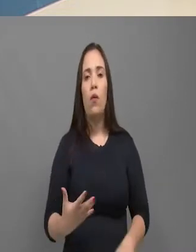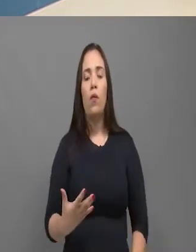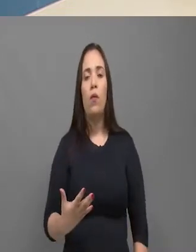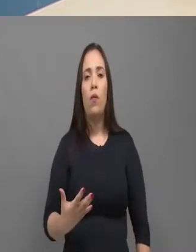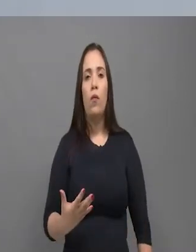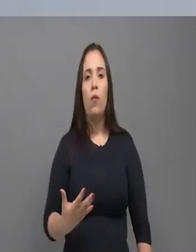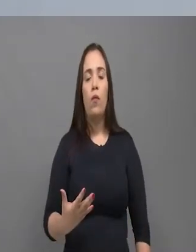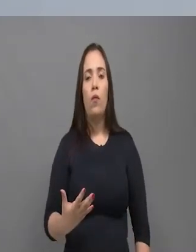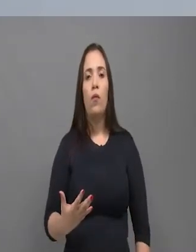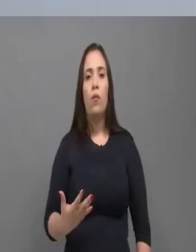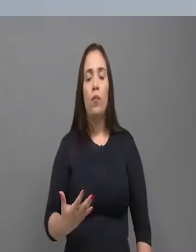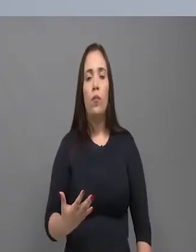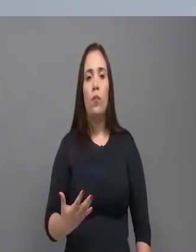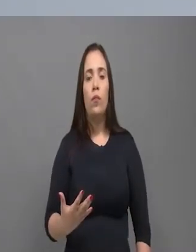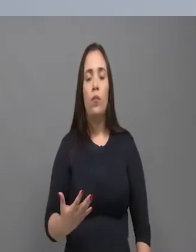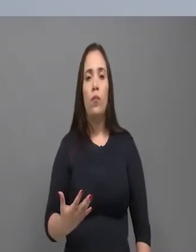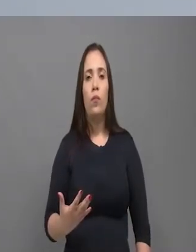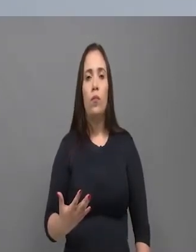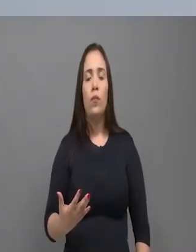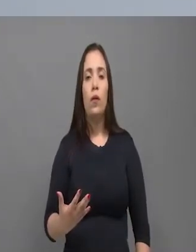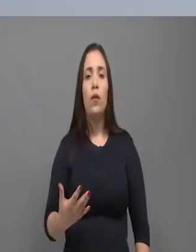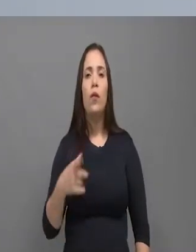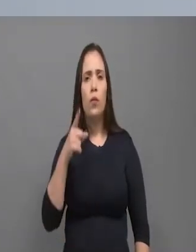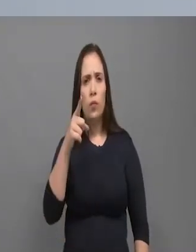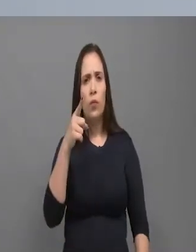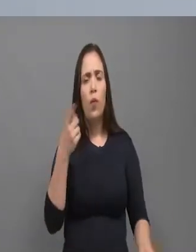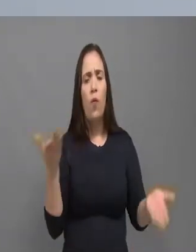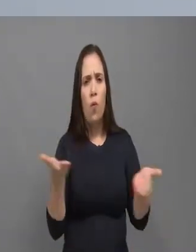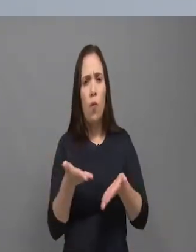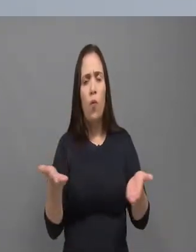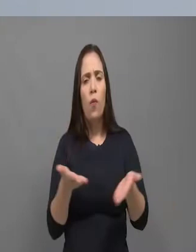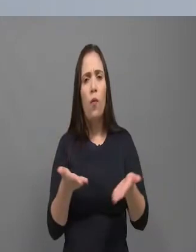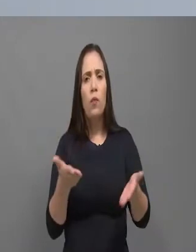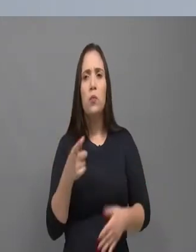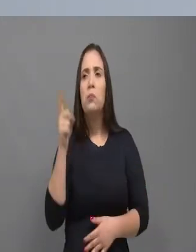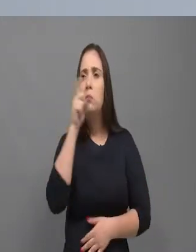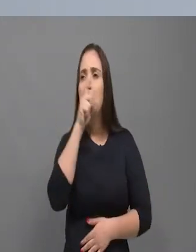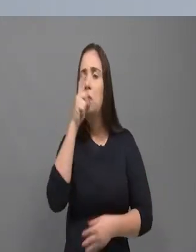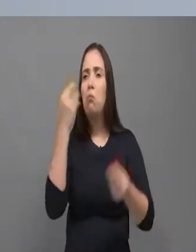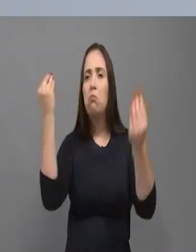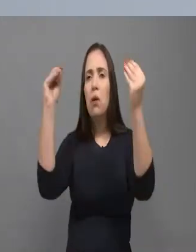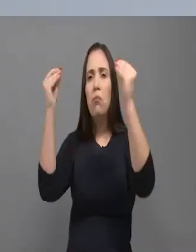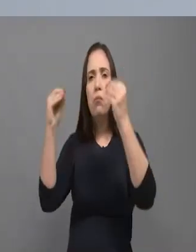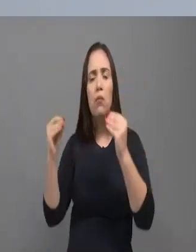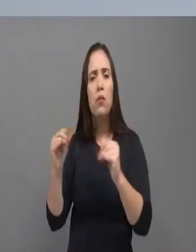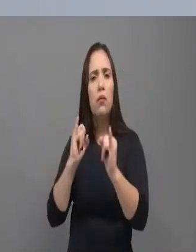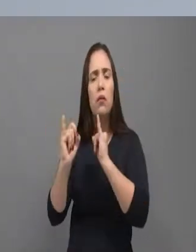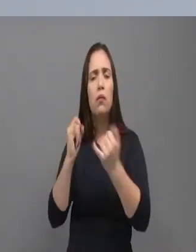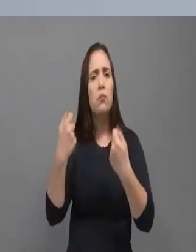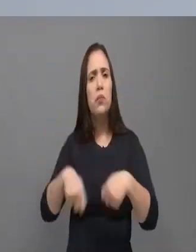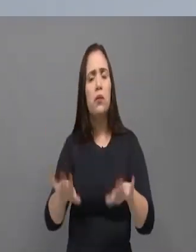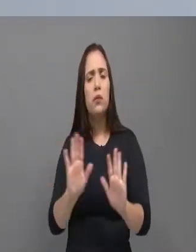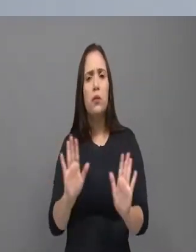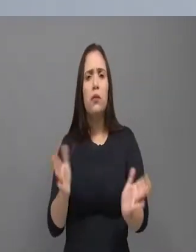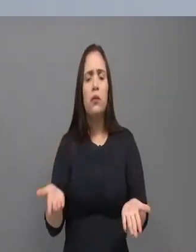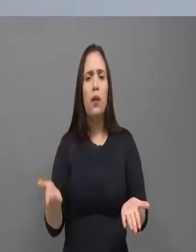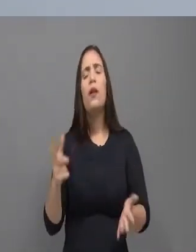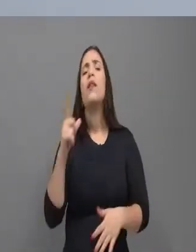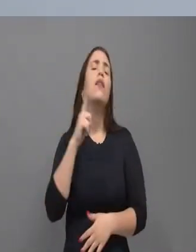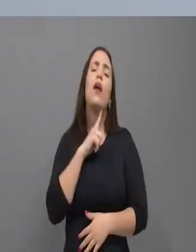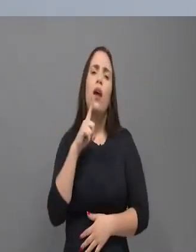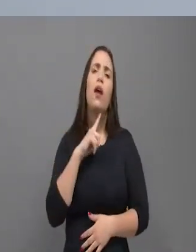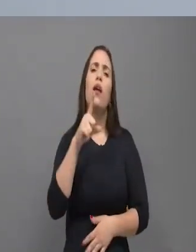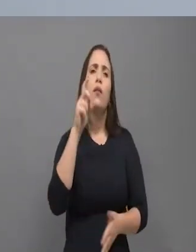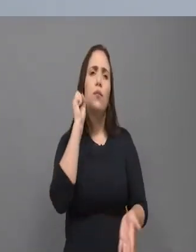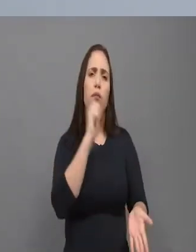mas há uma omissão de um fato. Não existe mais isso, não tem. Eu digo, porque a empresa... Vamos cortar na carne